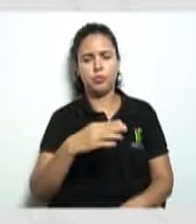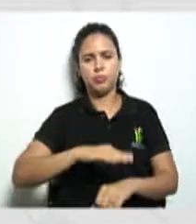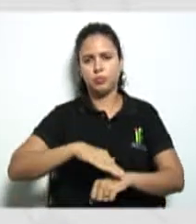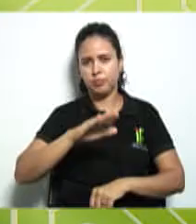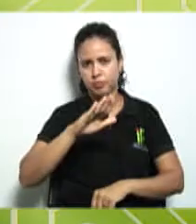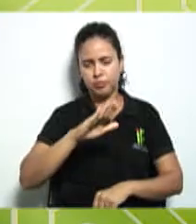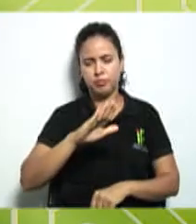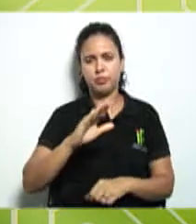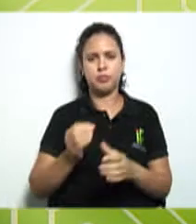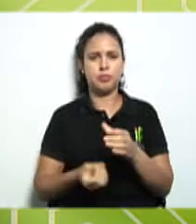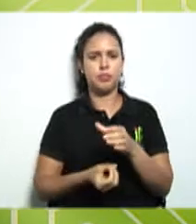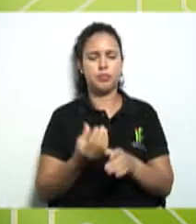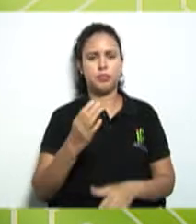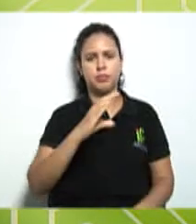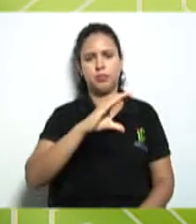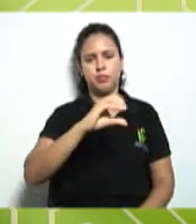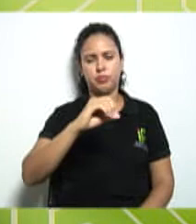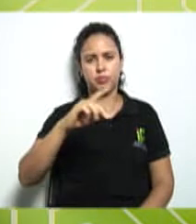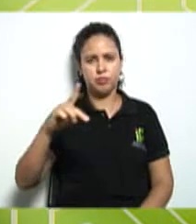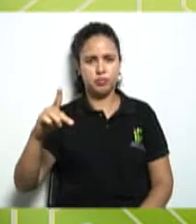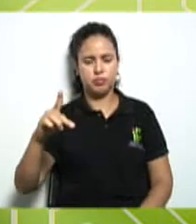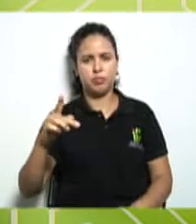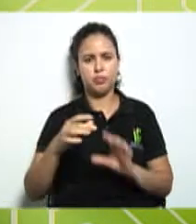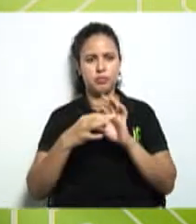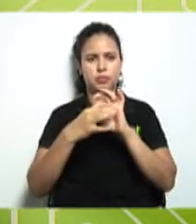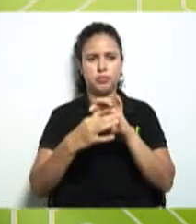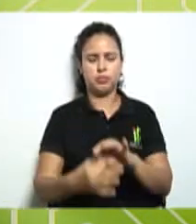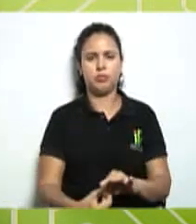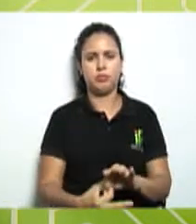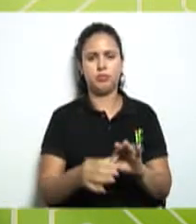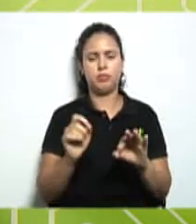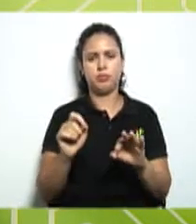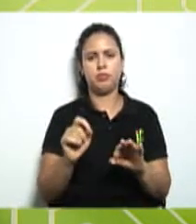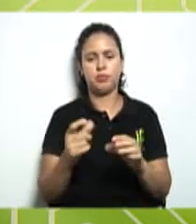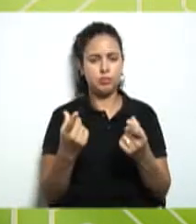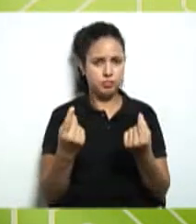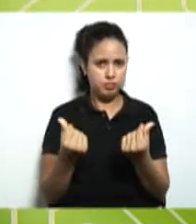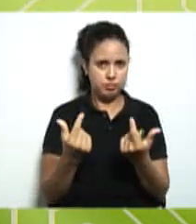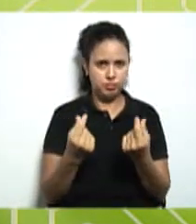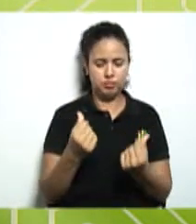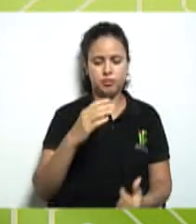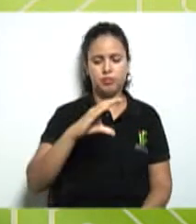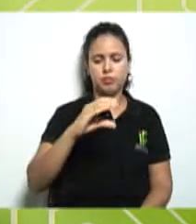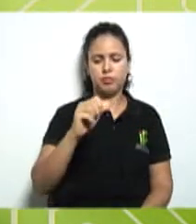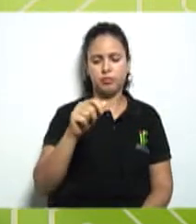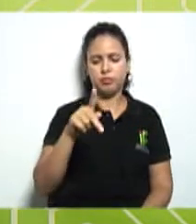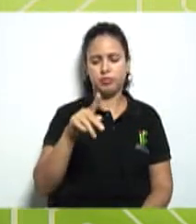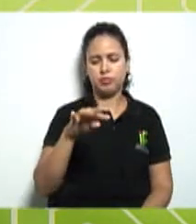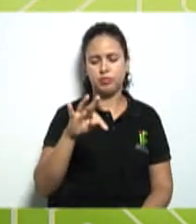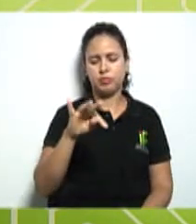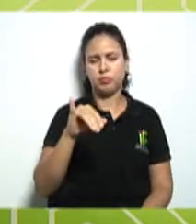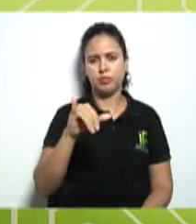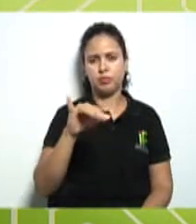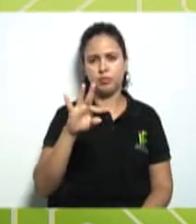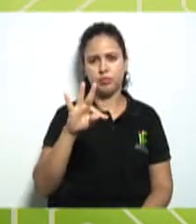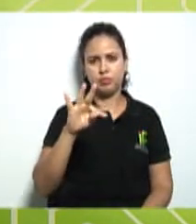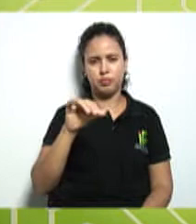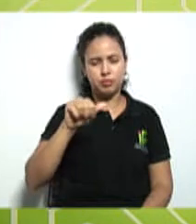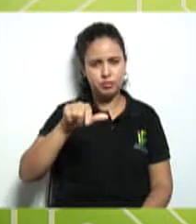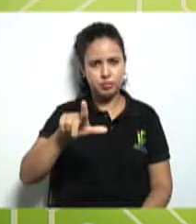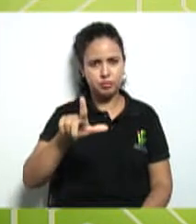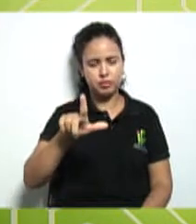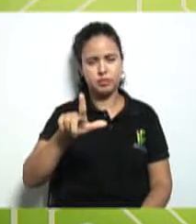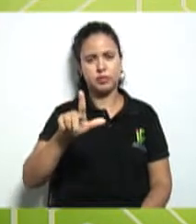cooperativa o que vai estar relacionado ali? capital então esse capital essas cotas partes